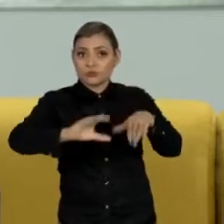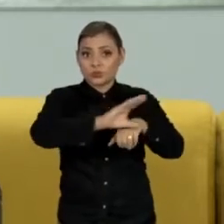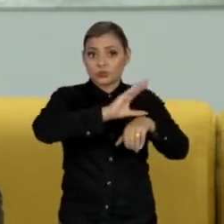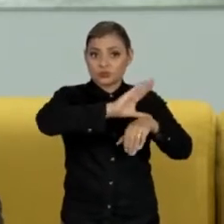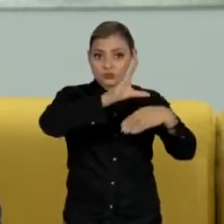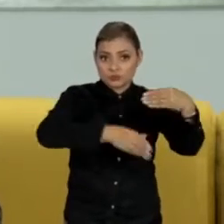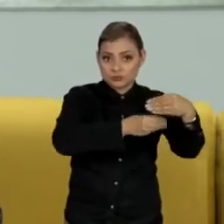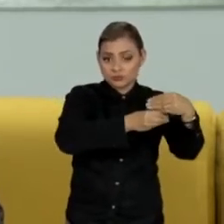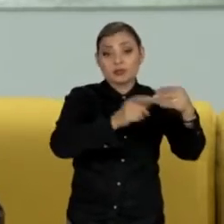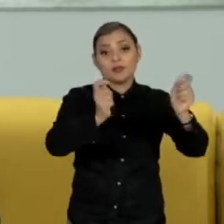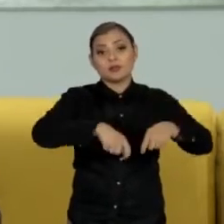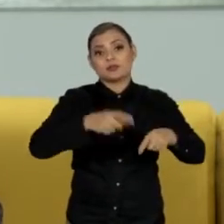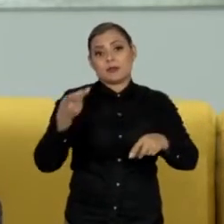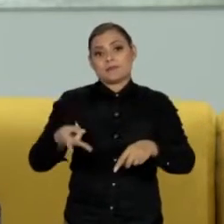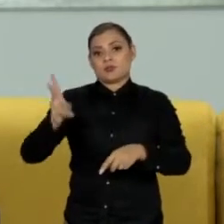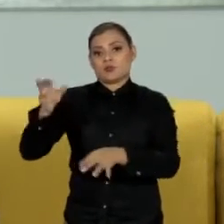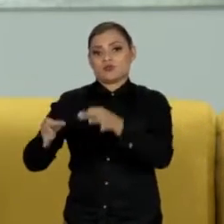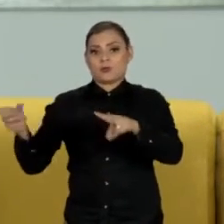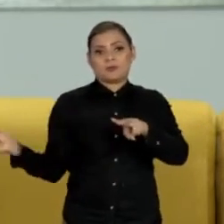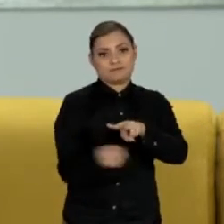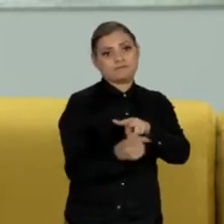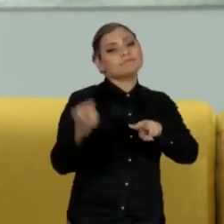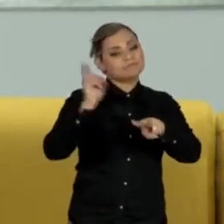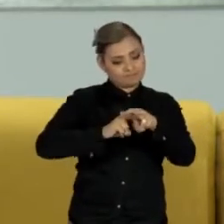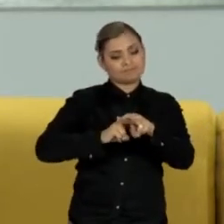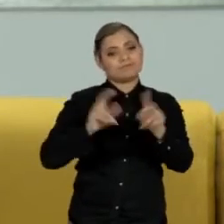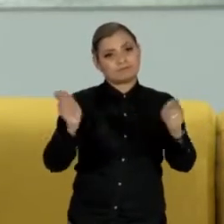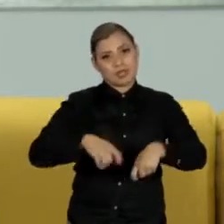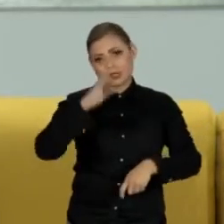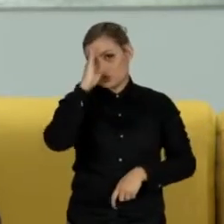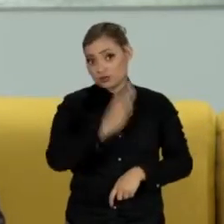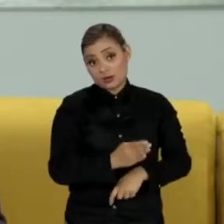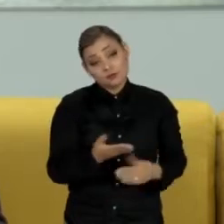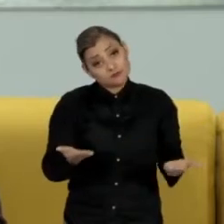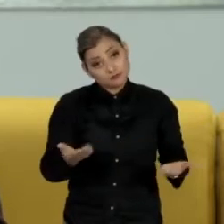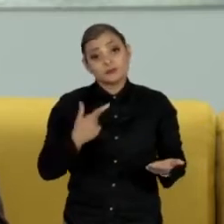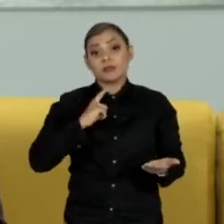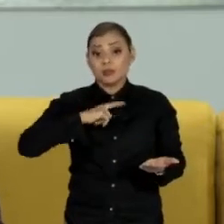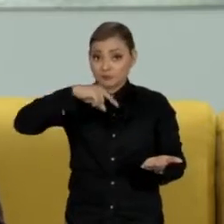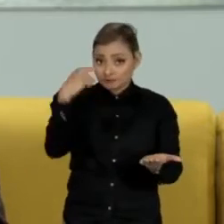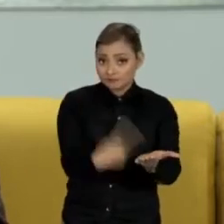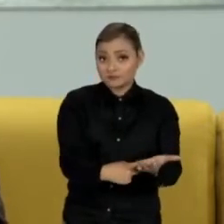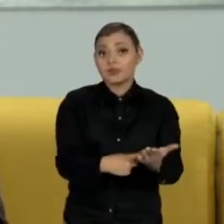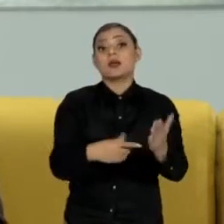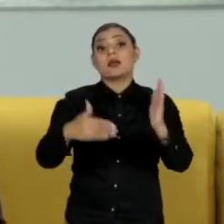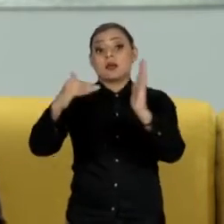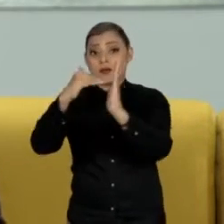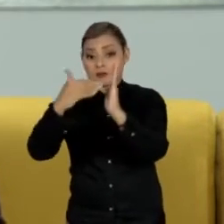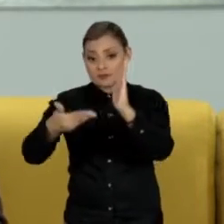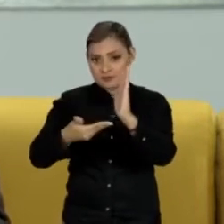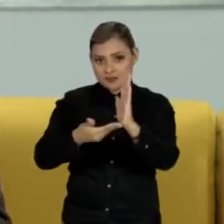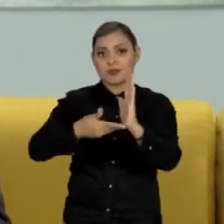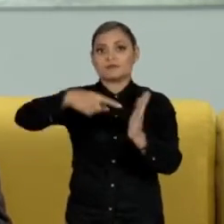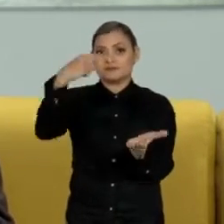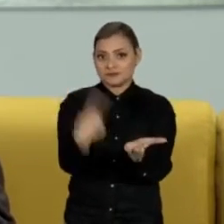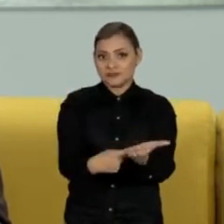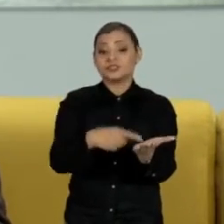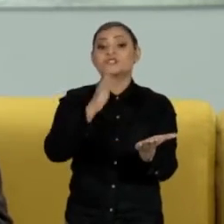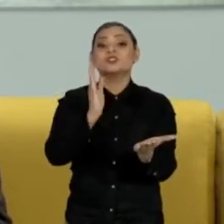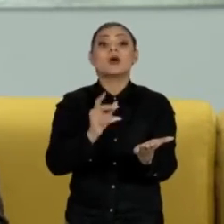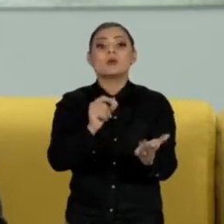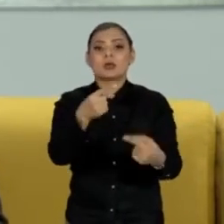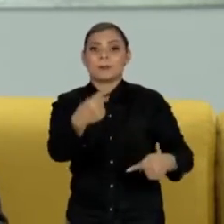que permitam a prisão após a condenação em segunda instância, com agendamento, inclusive, na Câmara e no Senado para